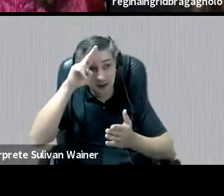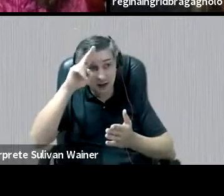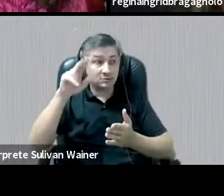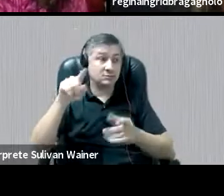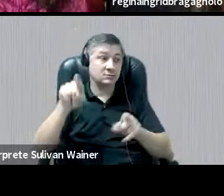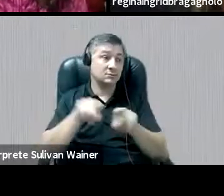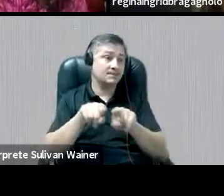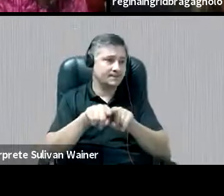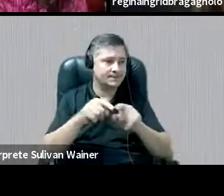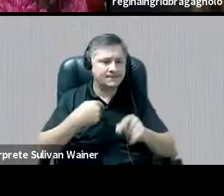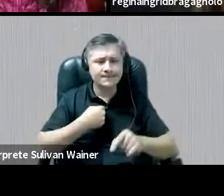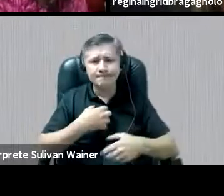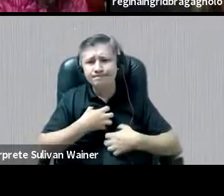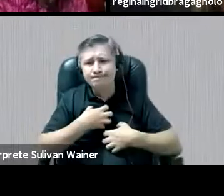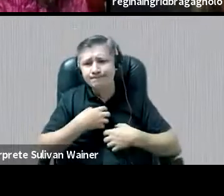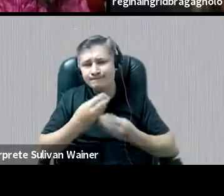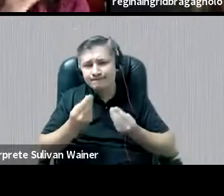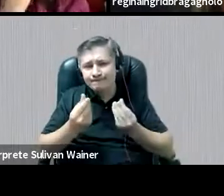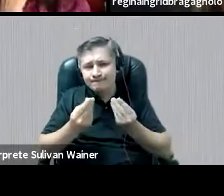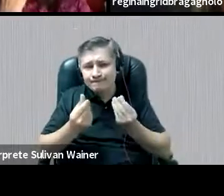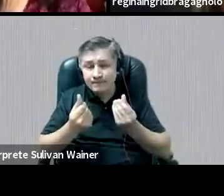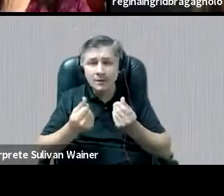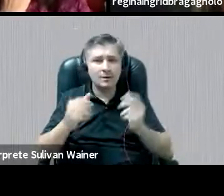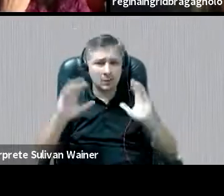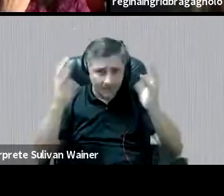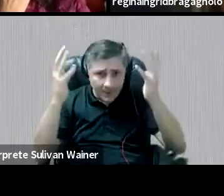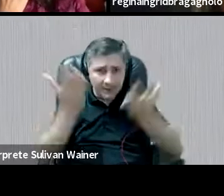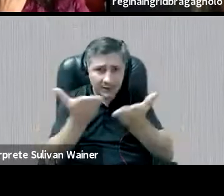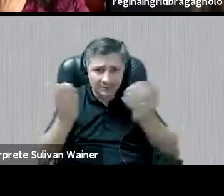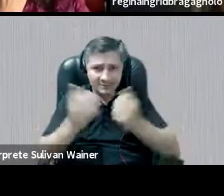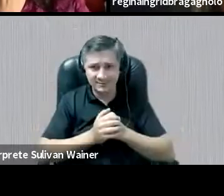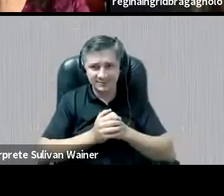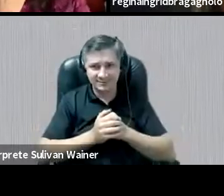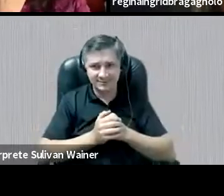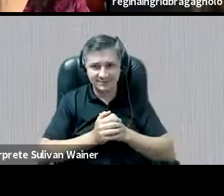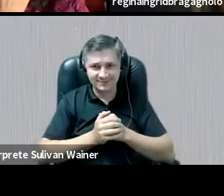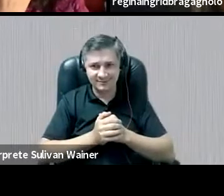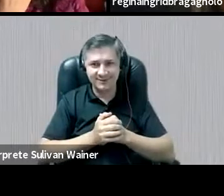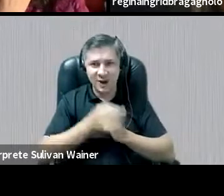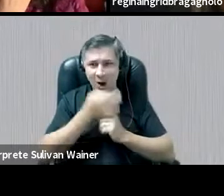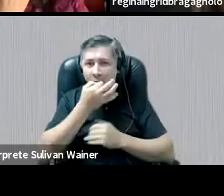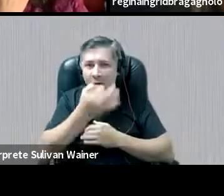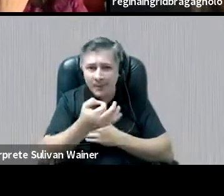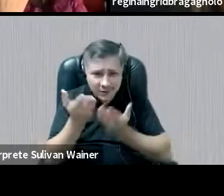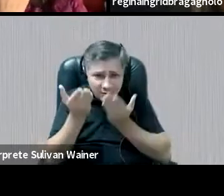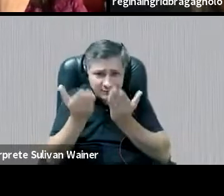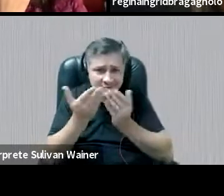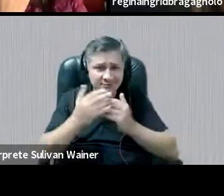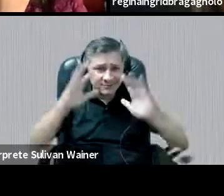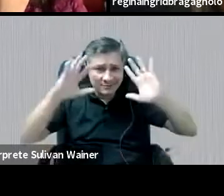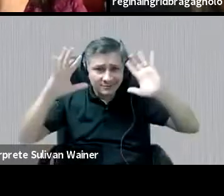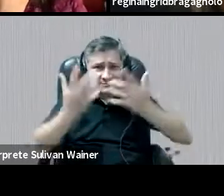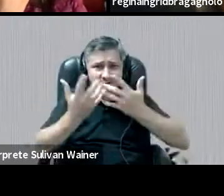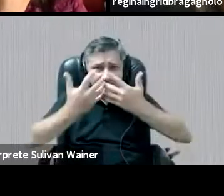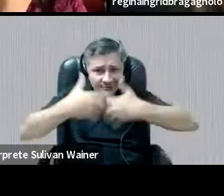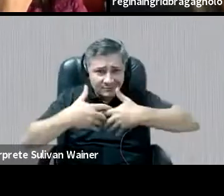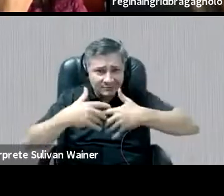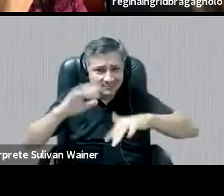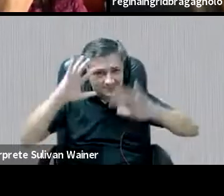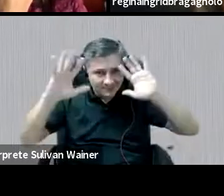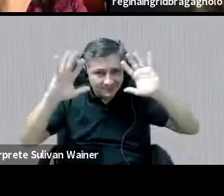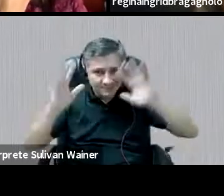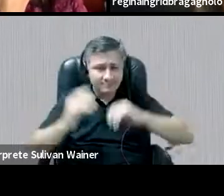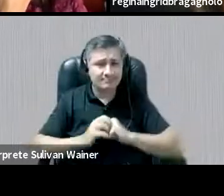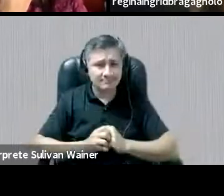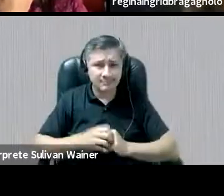eu, eu, eu, né? E quero parabenizar o colega, né? Que faz essa reflexão, né? Porque